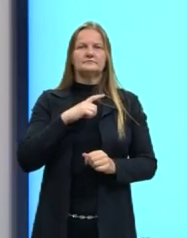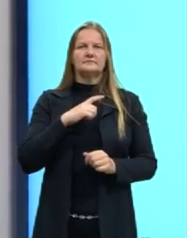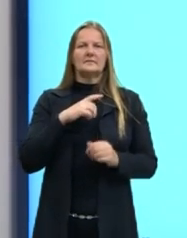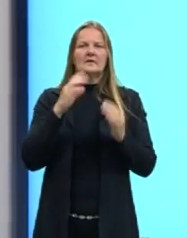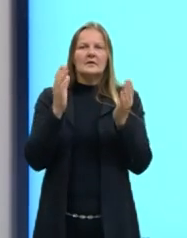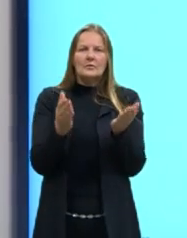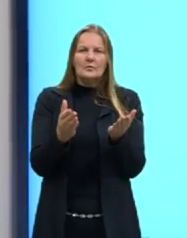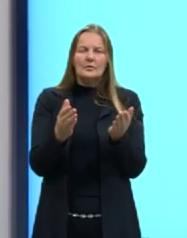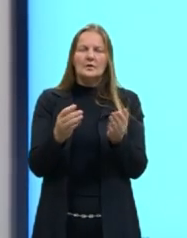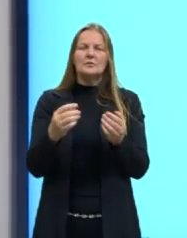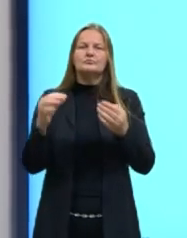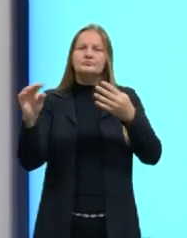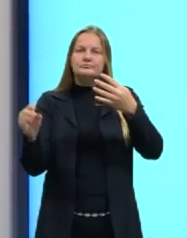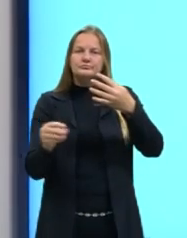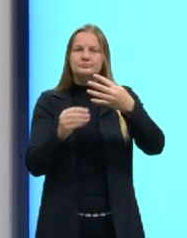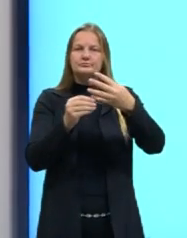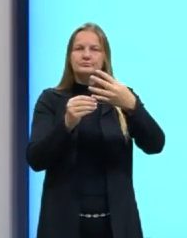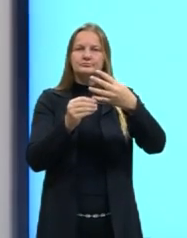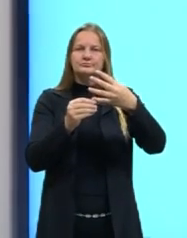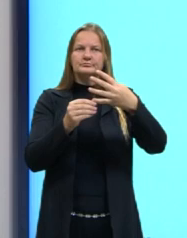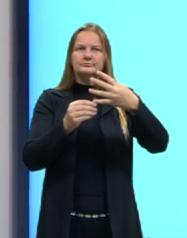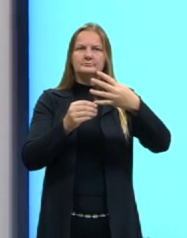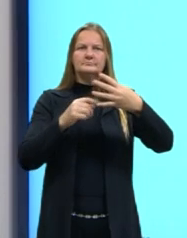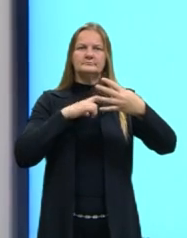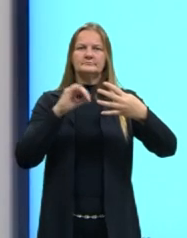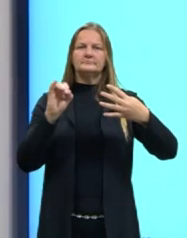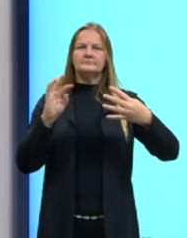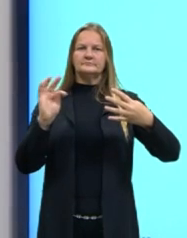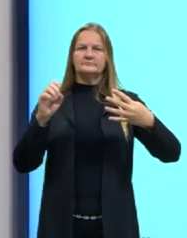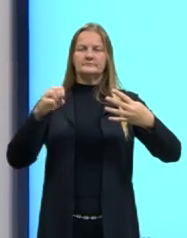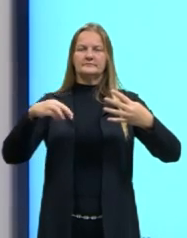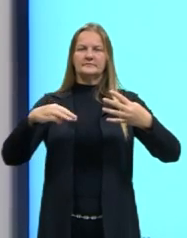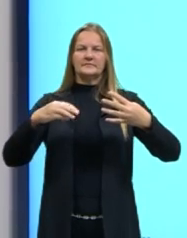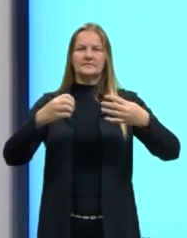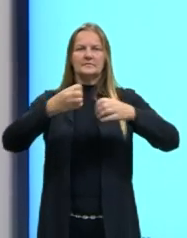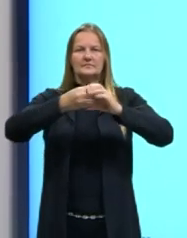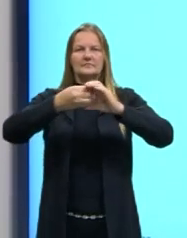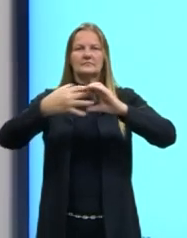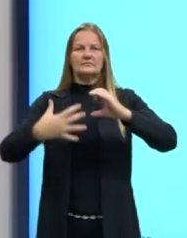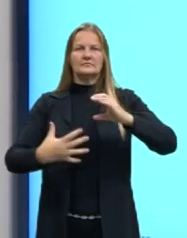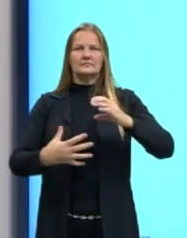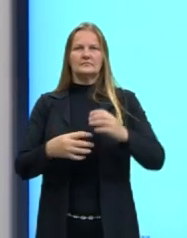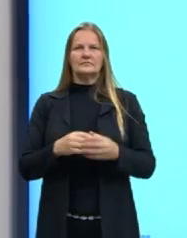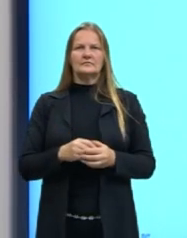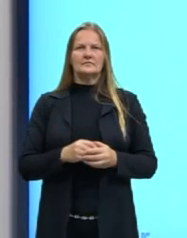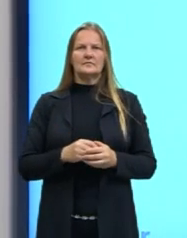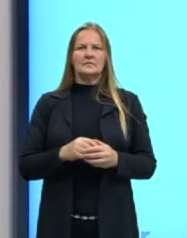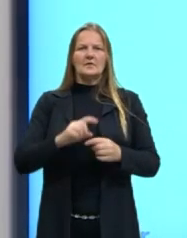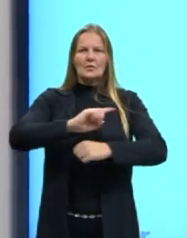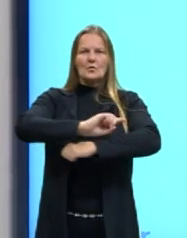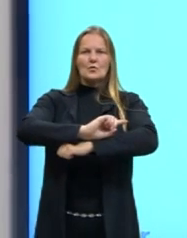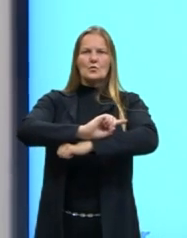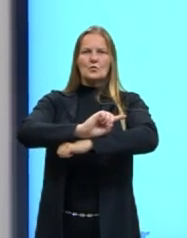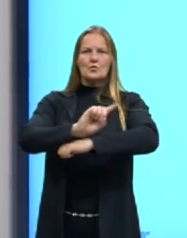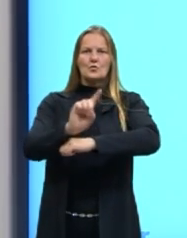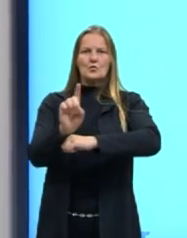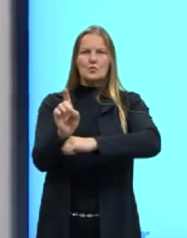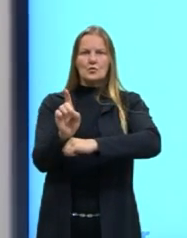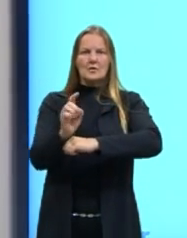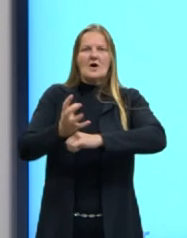entra um outro item nas nossas considerações, que é a aceleração.